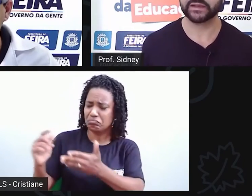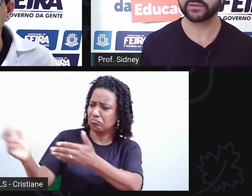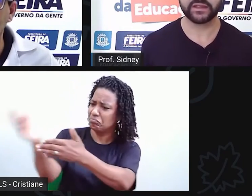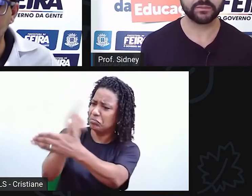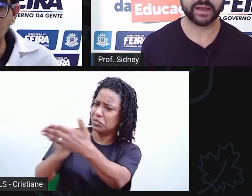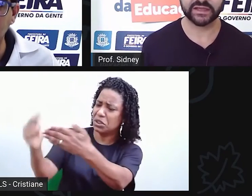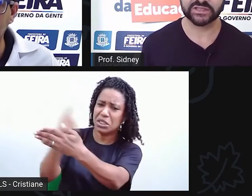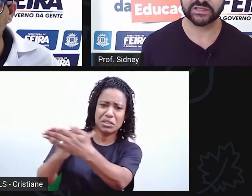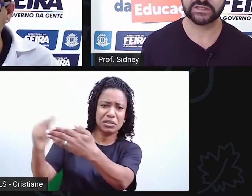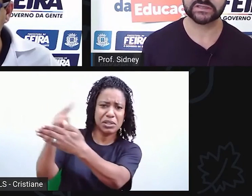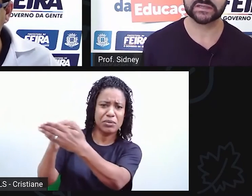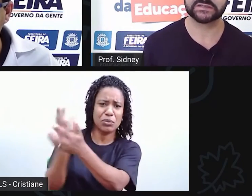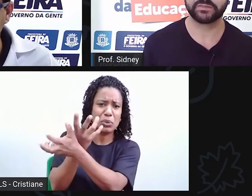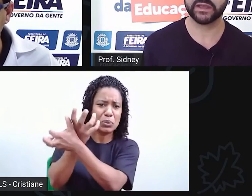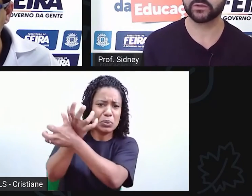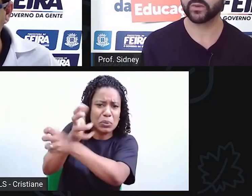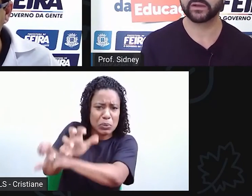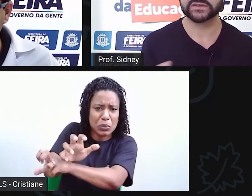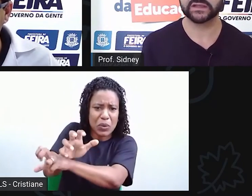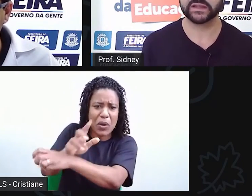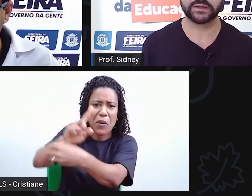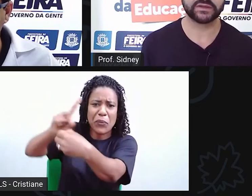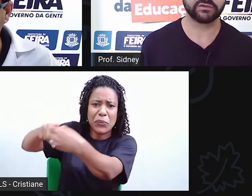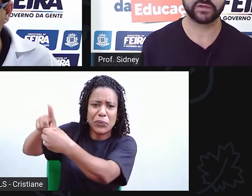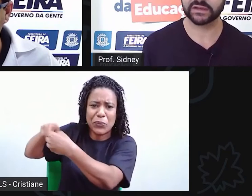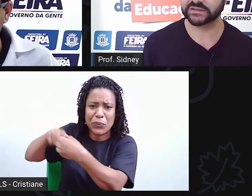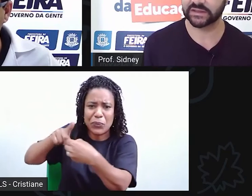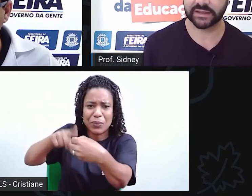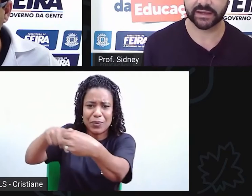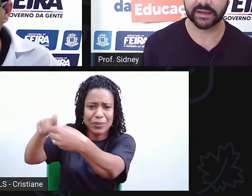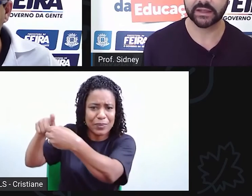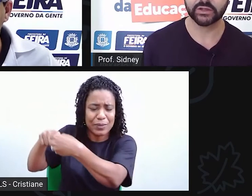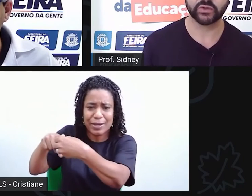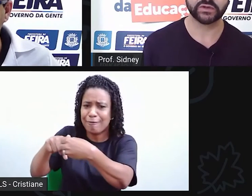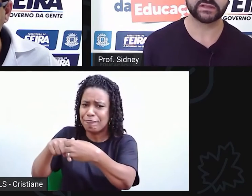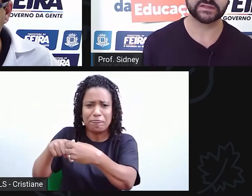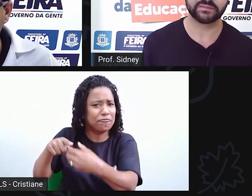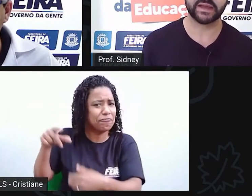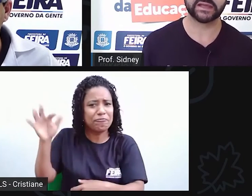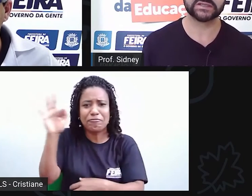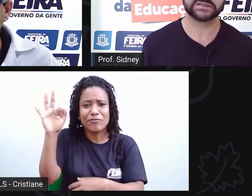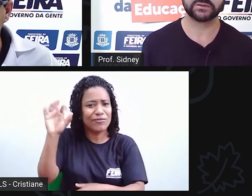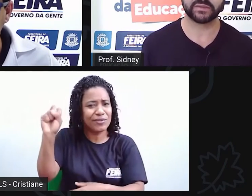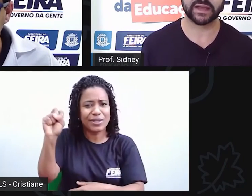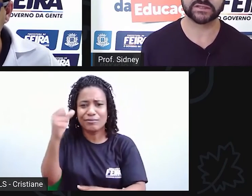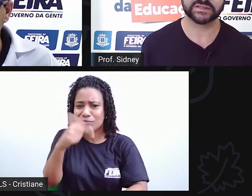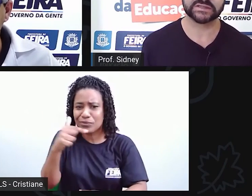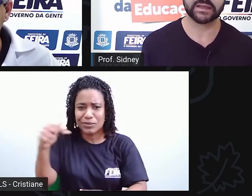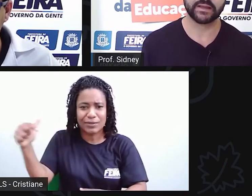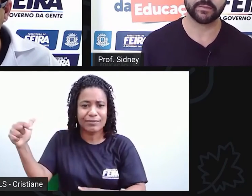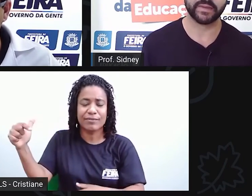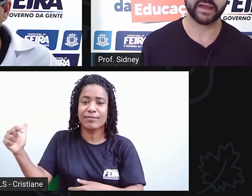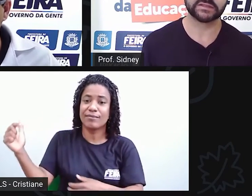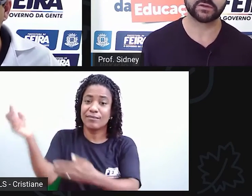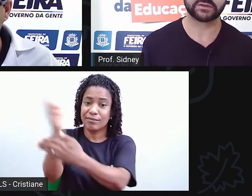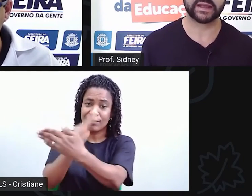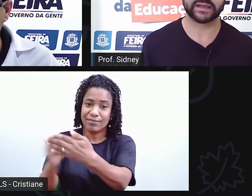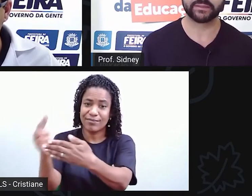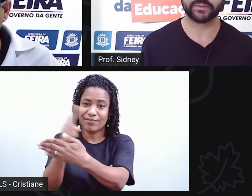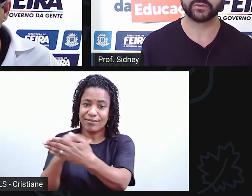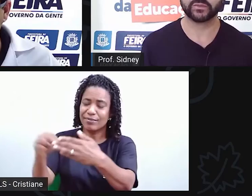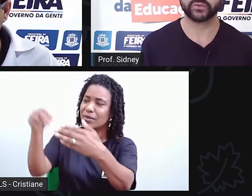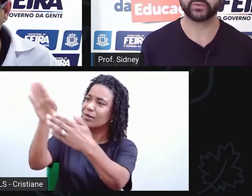Não tem imagem que diz respeito ao sertão nem à feira de Santana. Todas as imagens são imagens mais